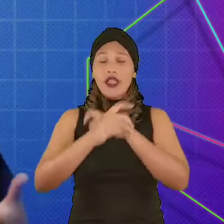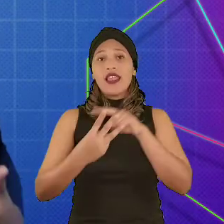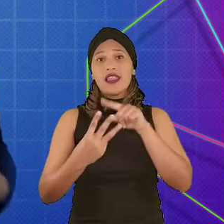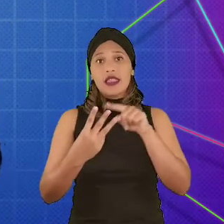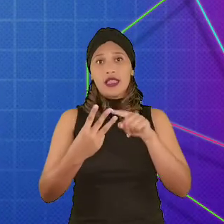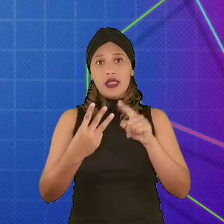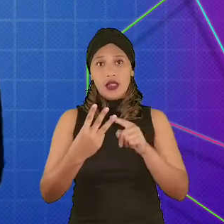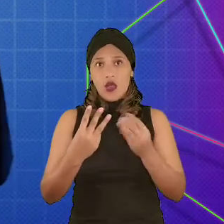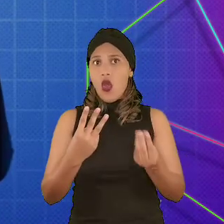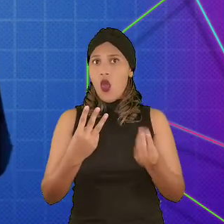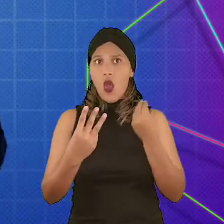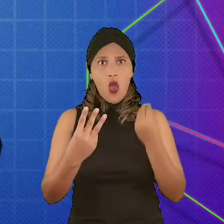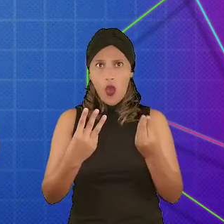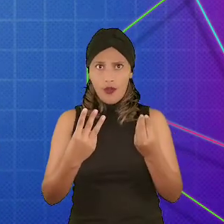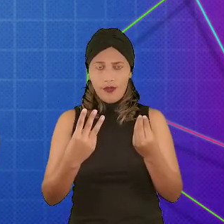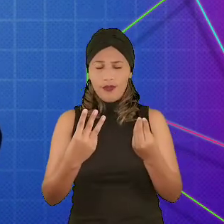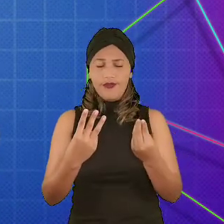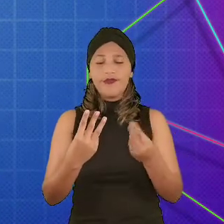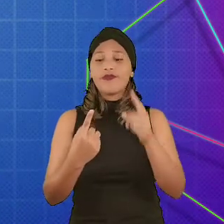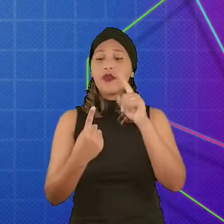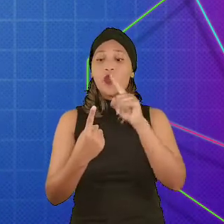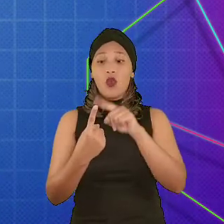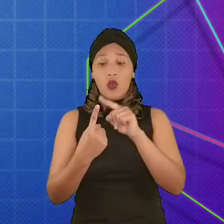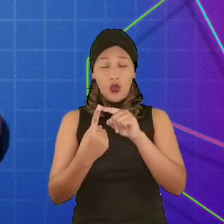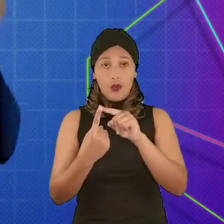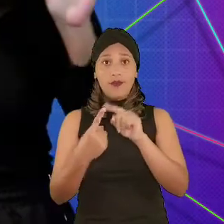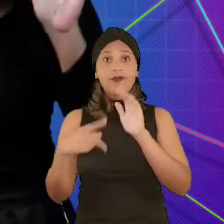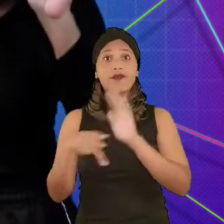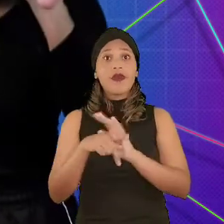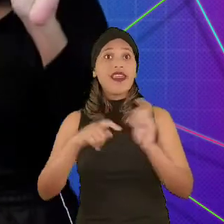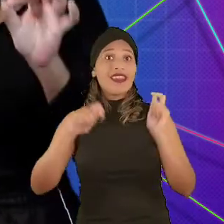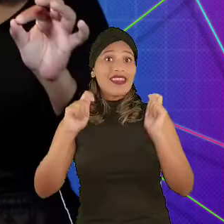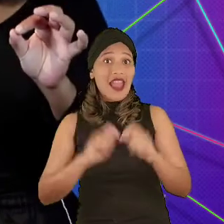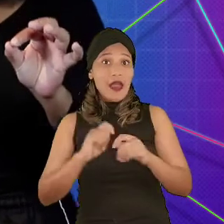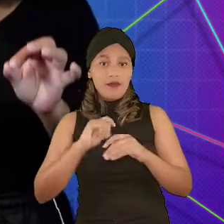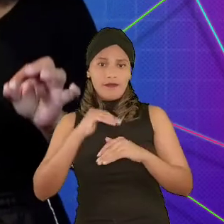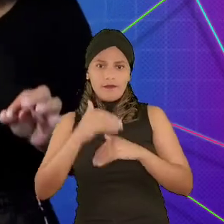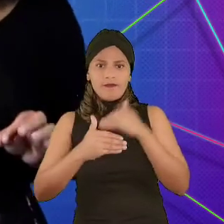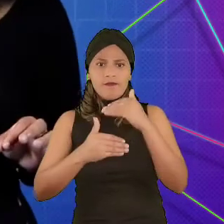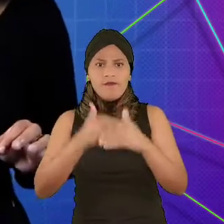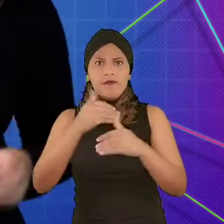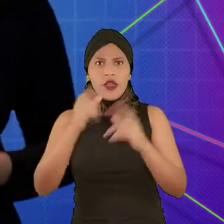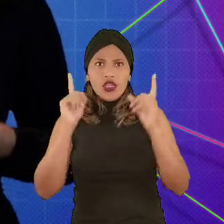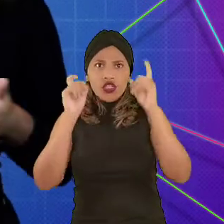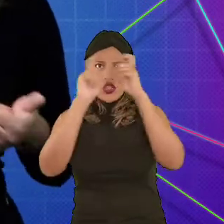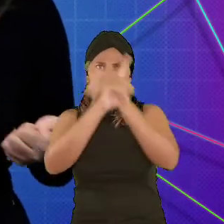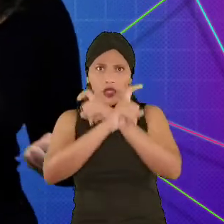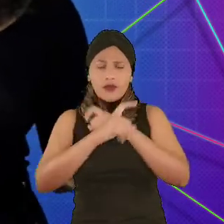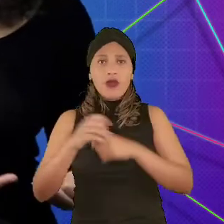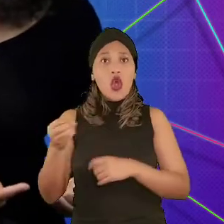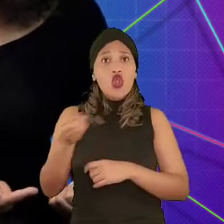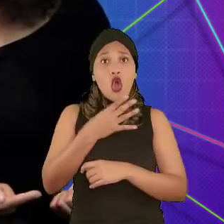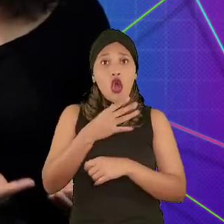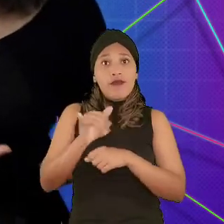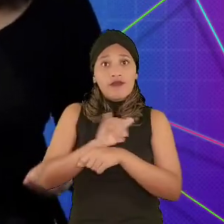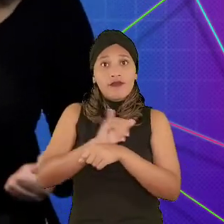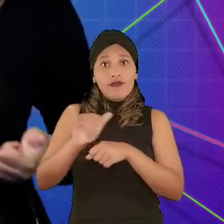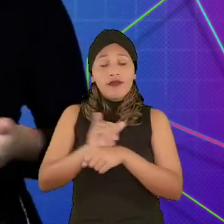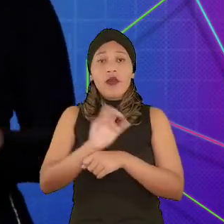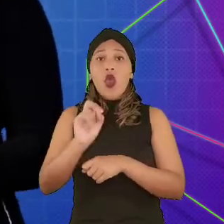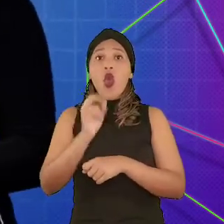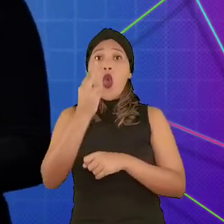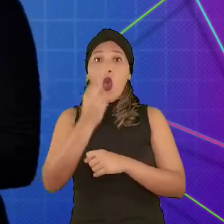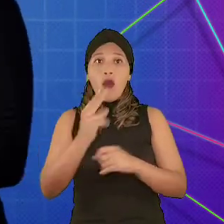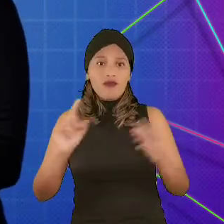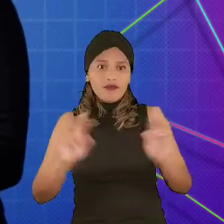Tem três formas de escalar a dificuldade do seu jogo. Primeiro, você pode aumentar a dificuldade com uma nova mecânica ou